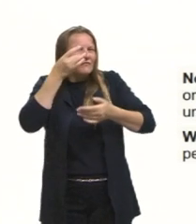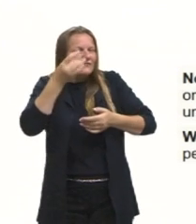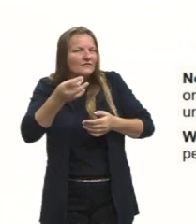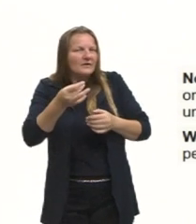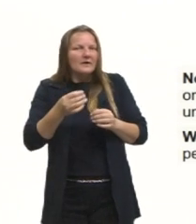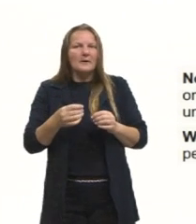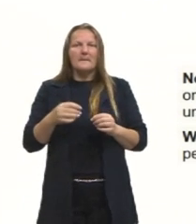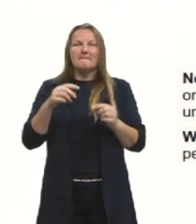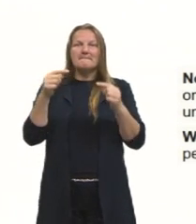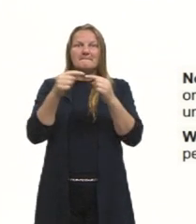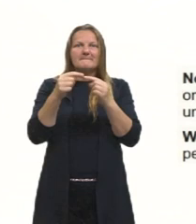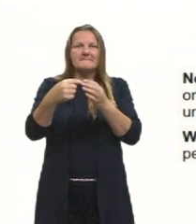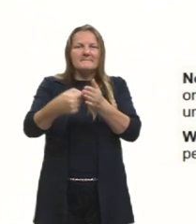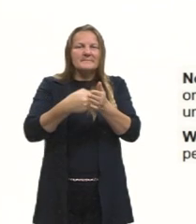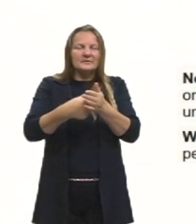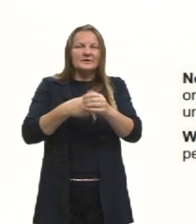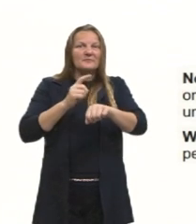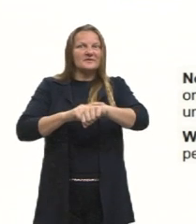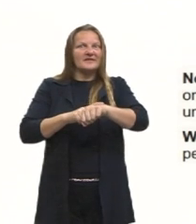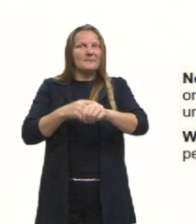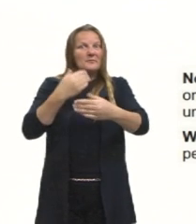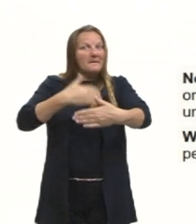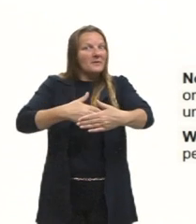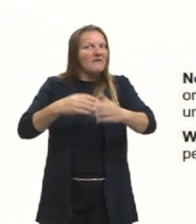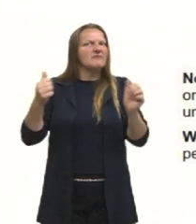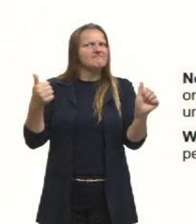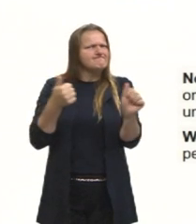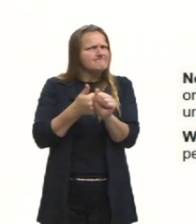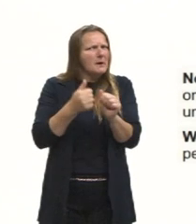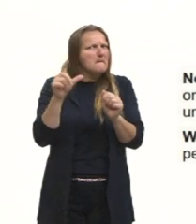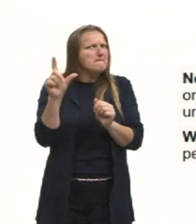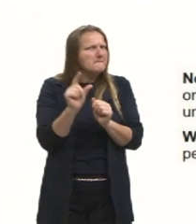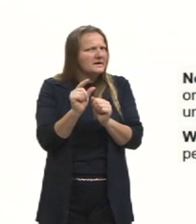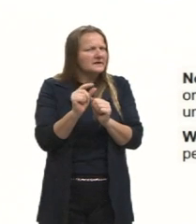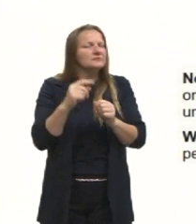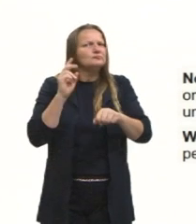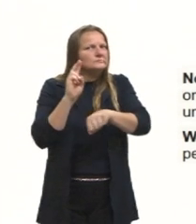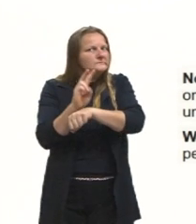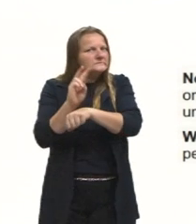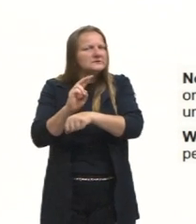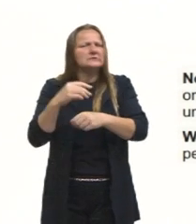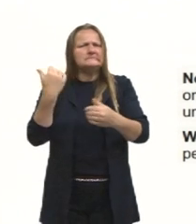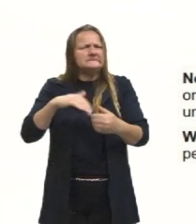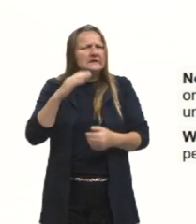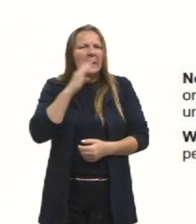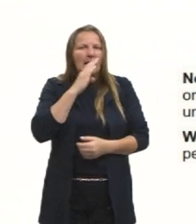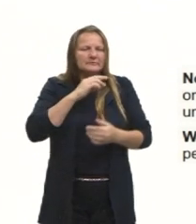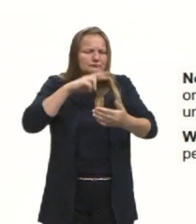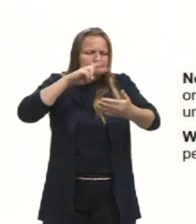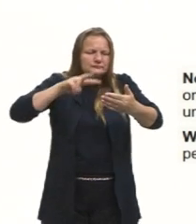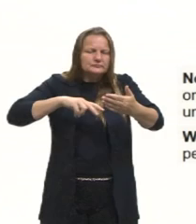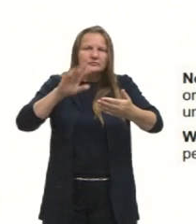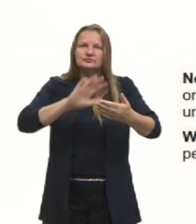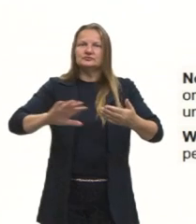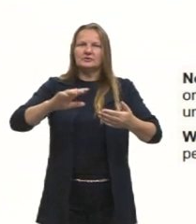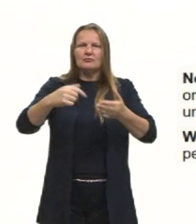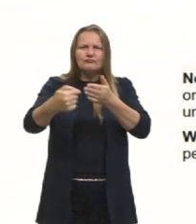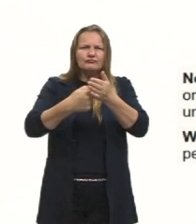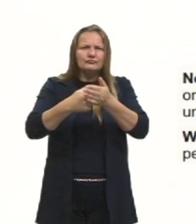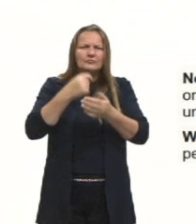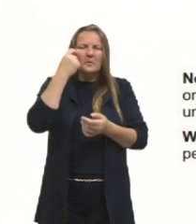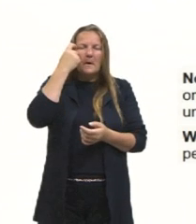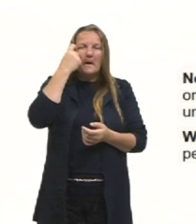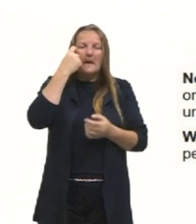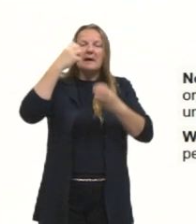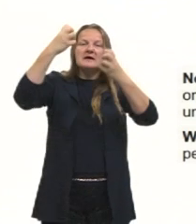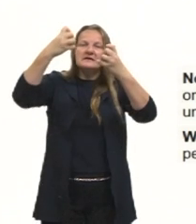até porque vocês têm um tempo limitado para desempenhar essa prova. Então, assim, vamos especificamente à questão. Diz assim, ao